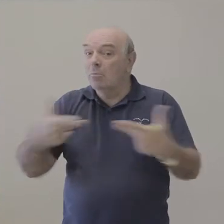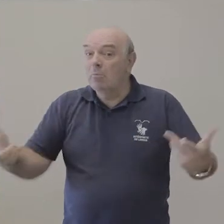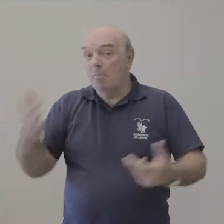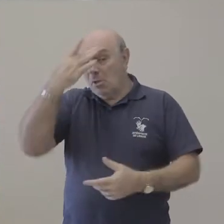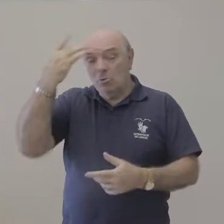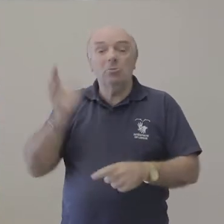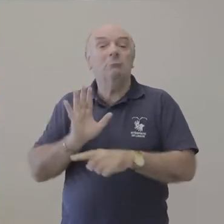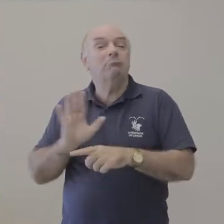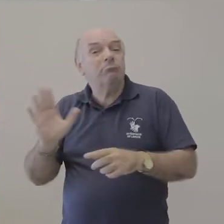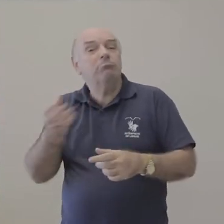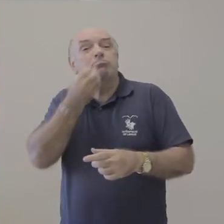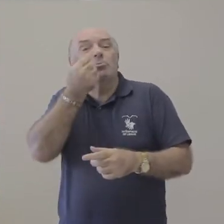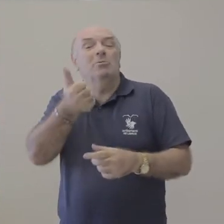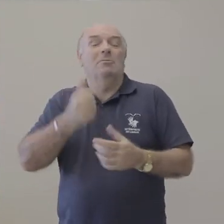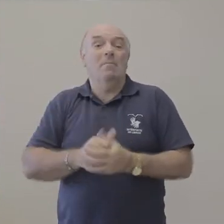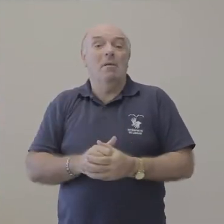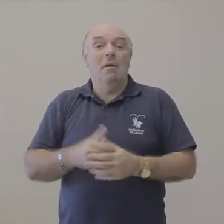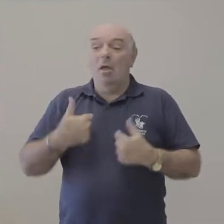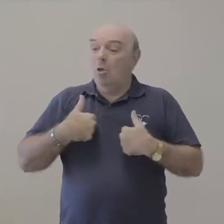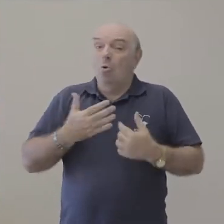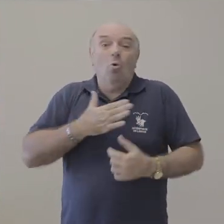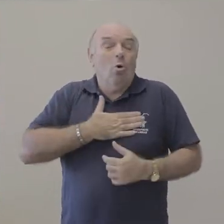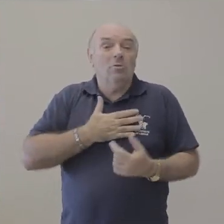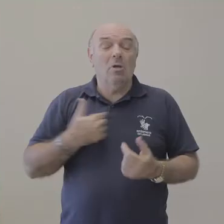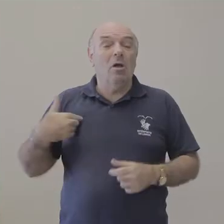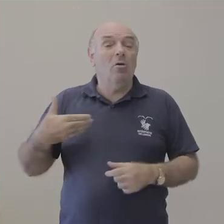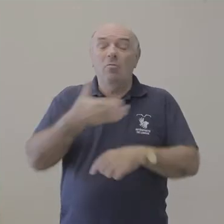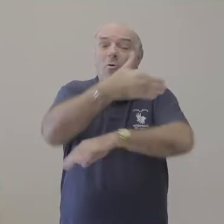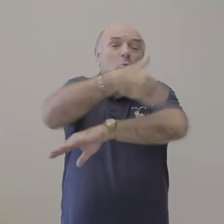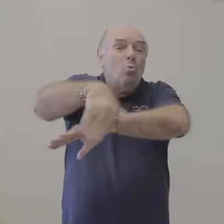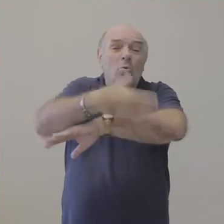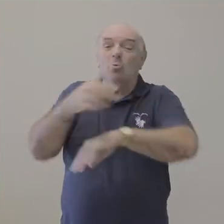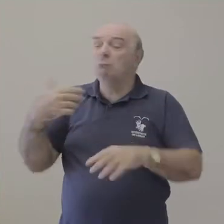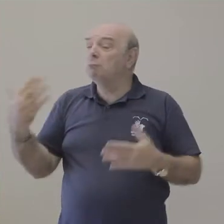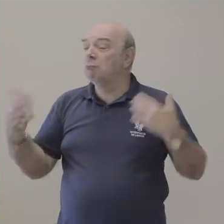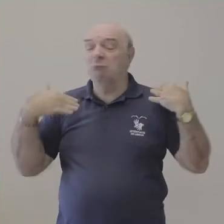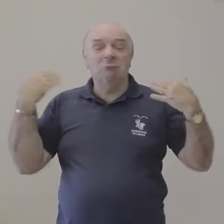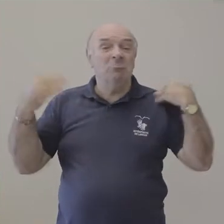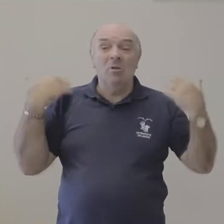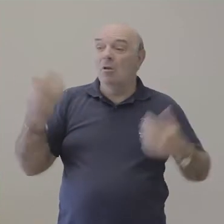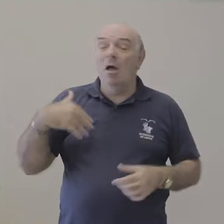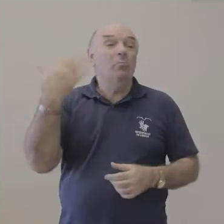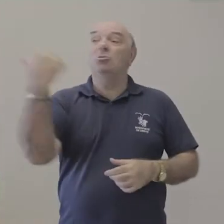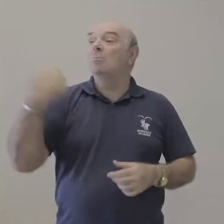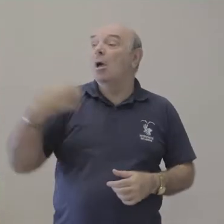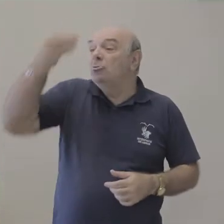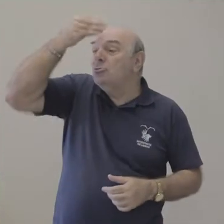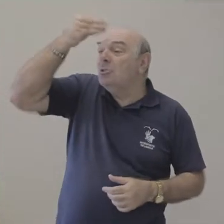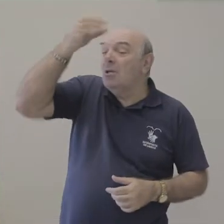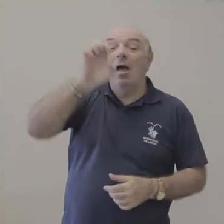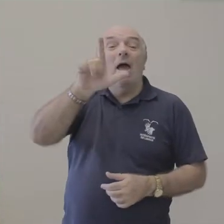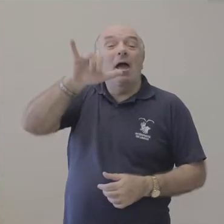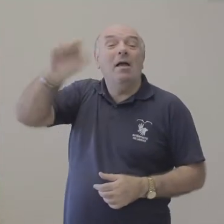amigos e também foi um ombro amigo para muitos estudantes. Nossa, me sinto tão bem assim, eu passo na rua, eu estou